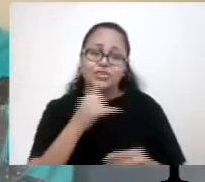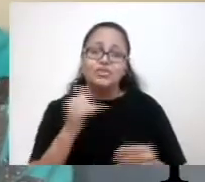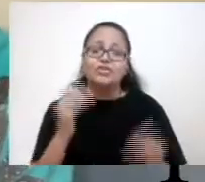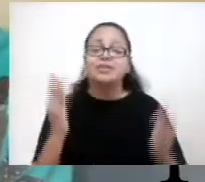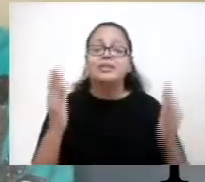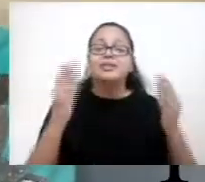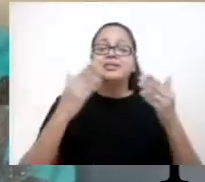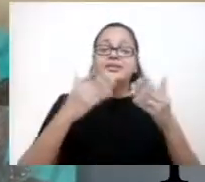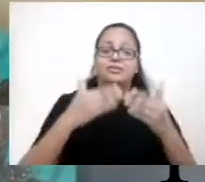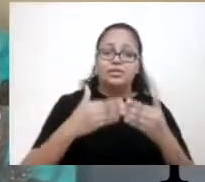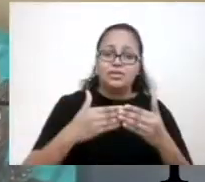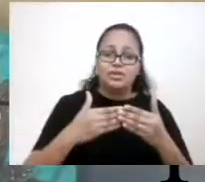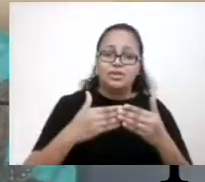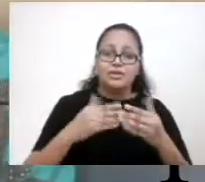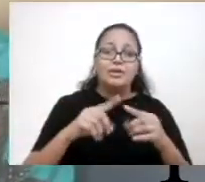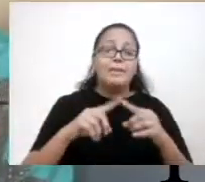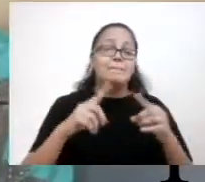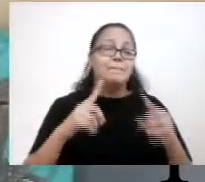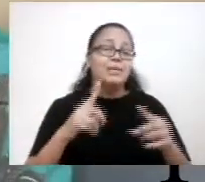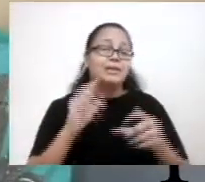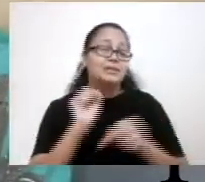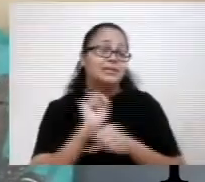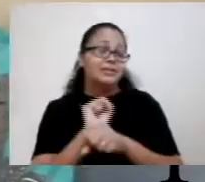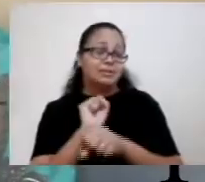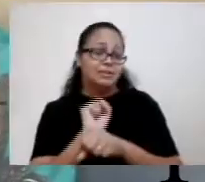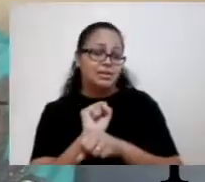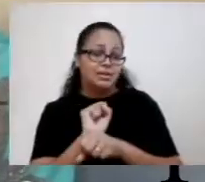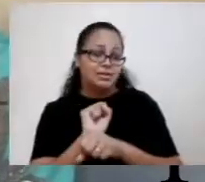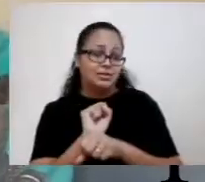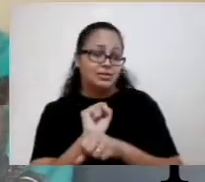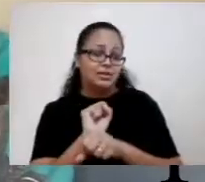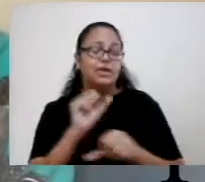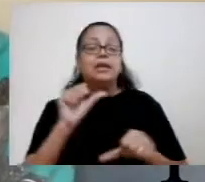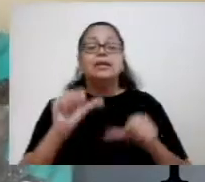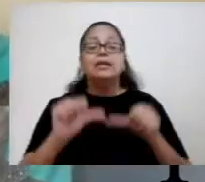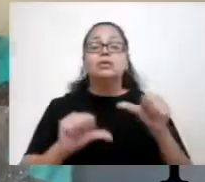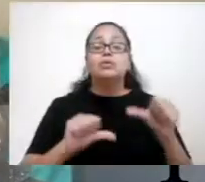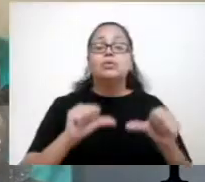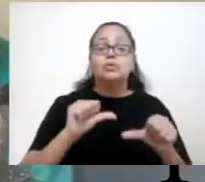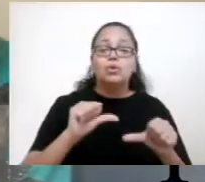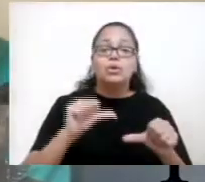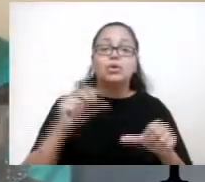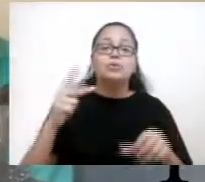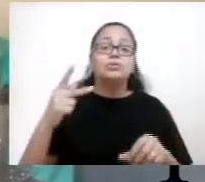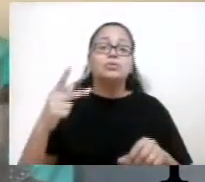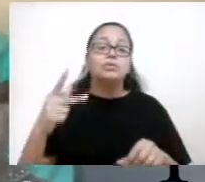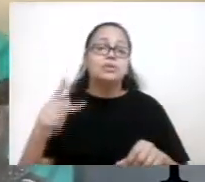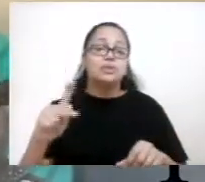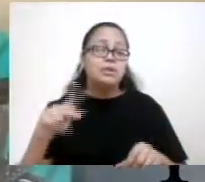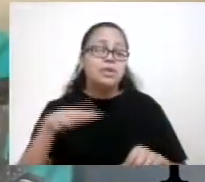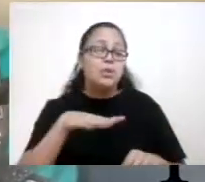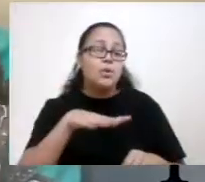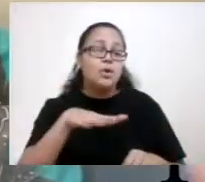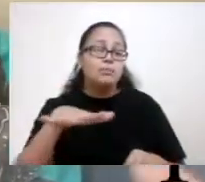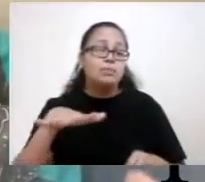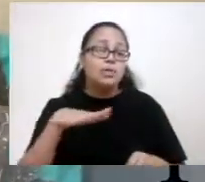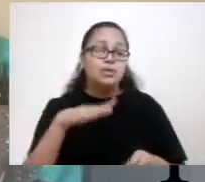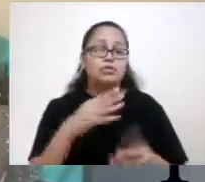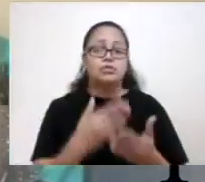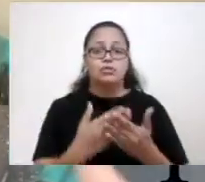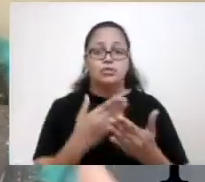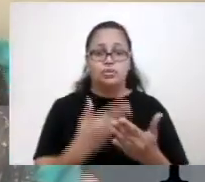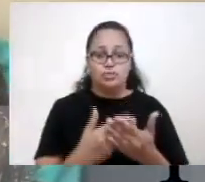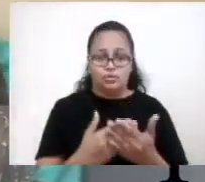fechadas, mas que a escola está esperando por ele. E torne o seu ambiente de estudo nas